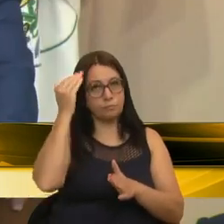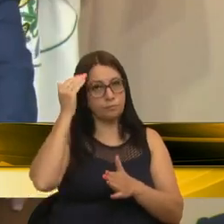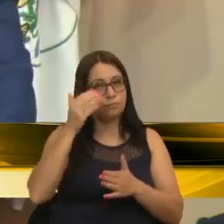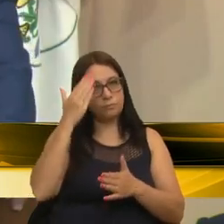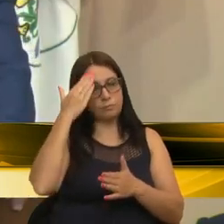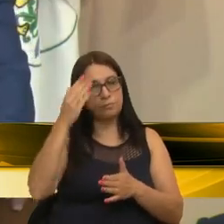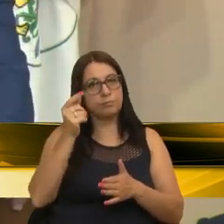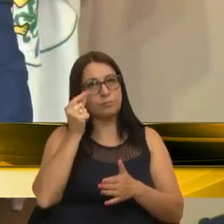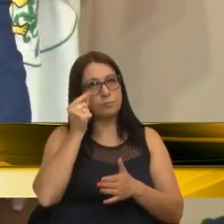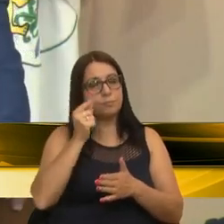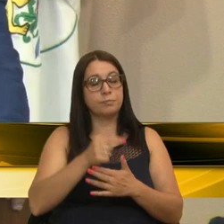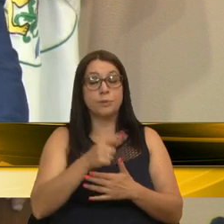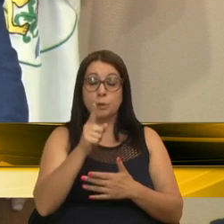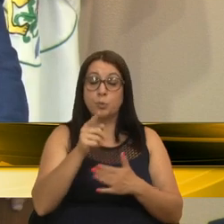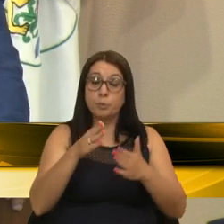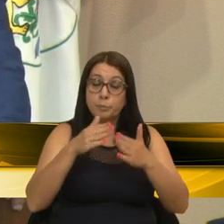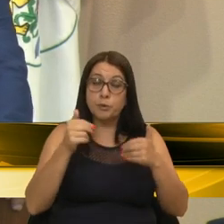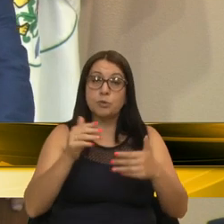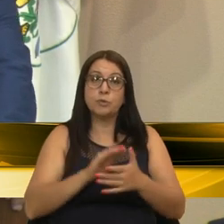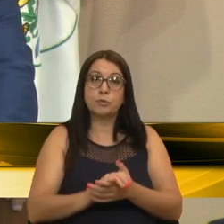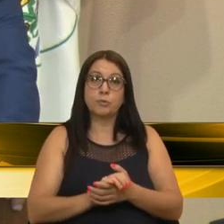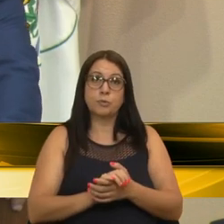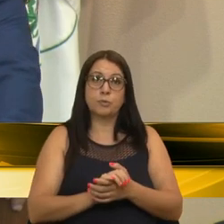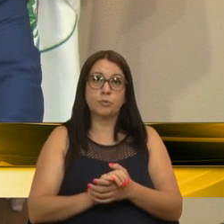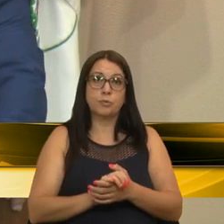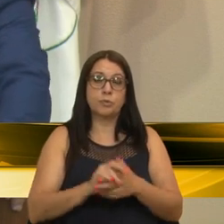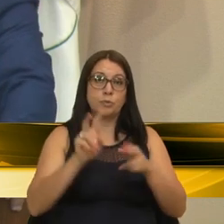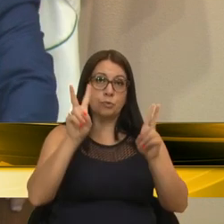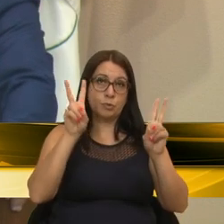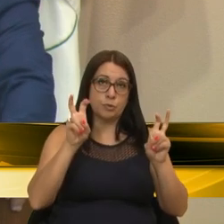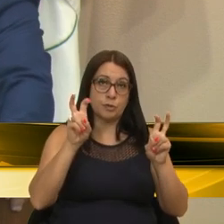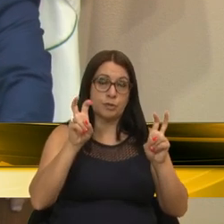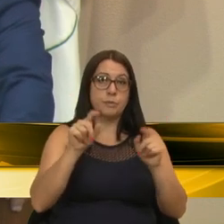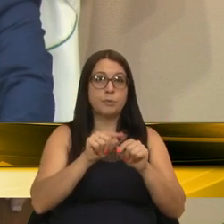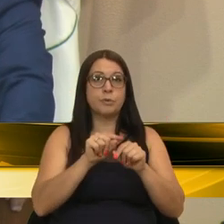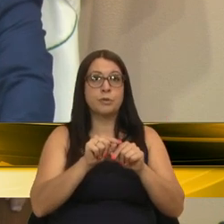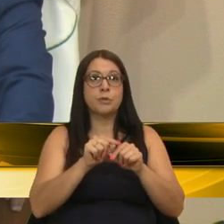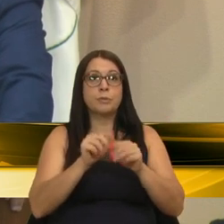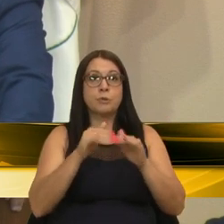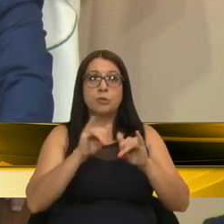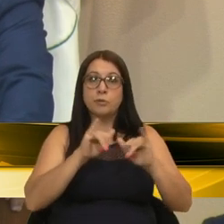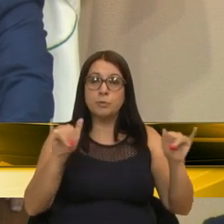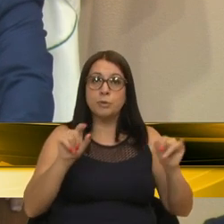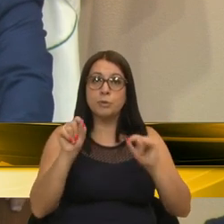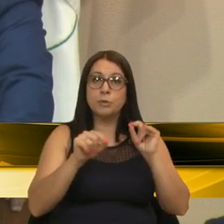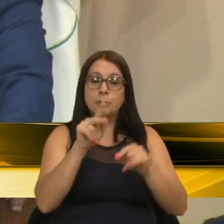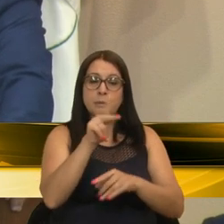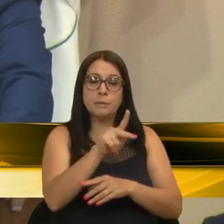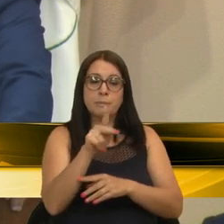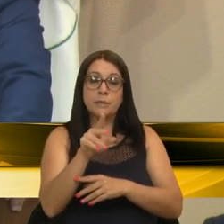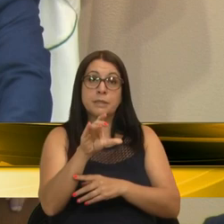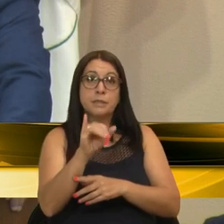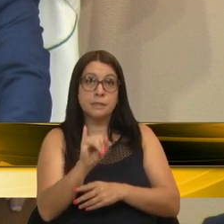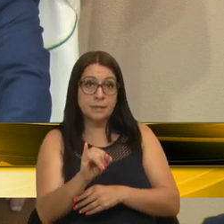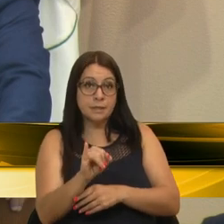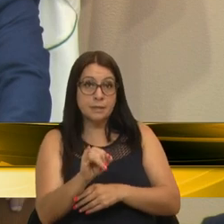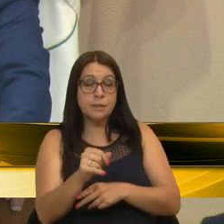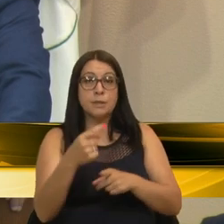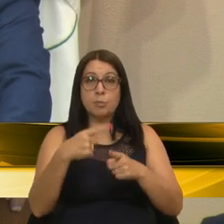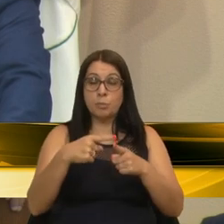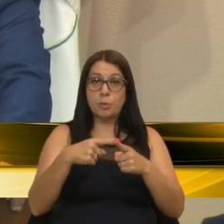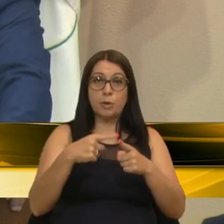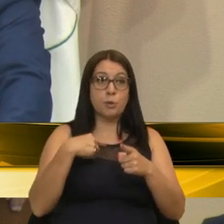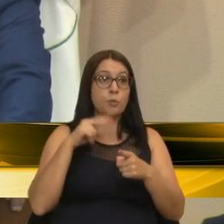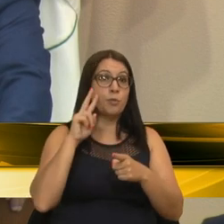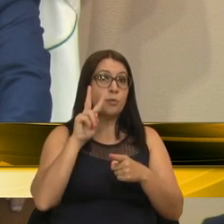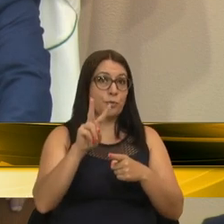Obrigado, vereador Pérez. E um dos pedidos dos pontos, dos pedidos de informações, é com relação ao PPCI, porque daquilo